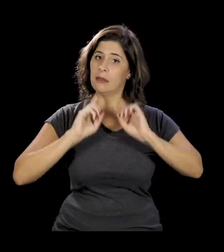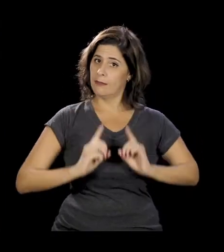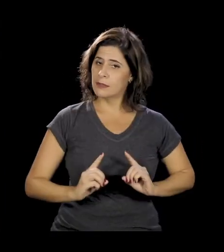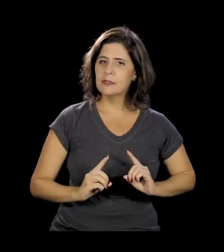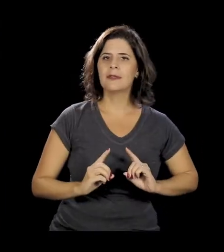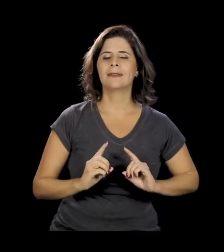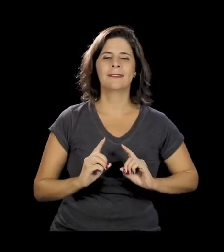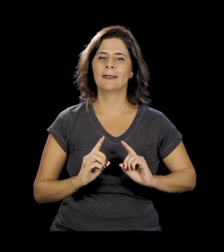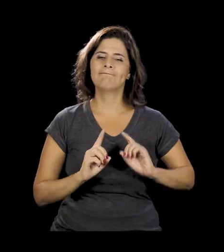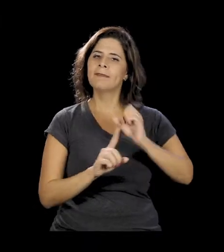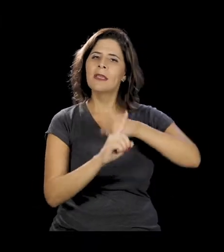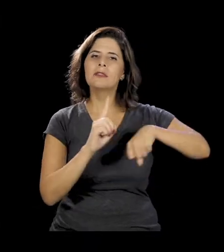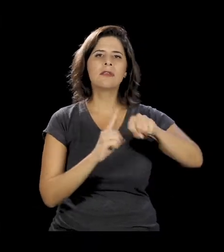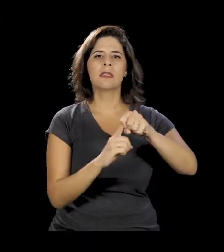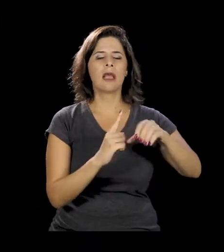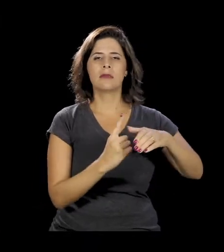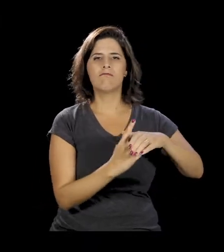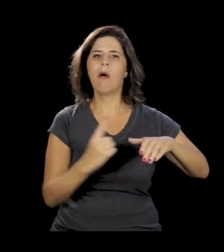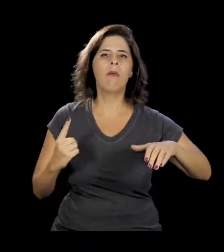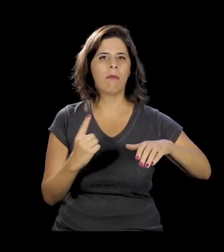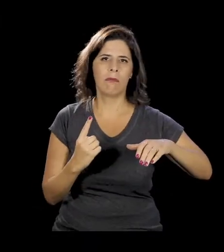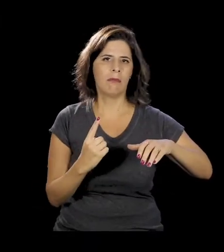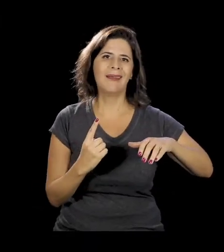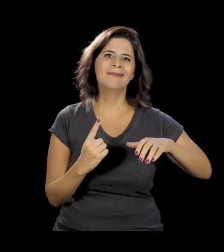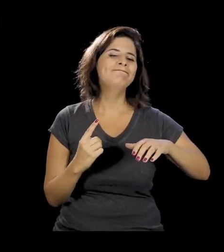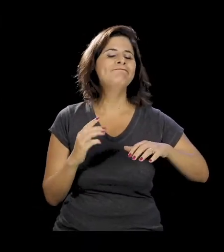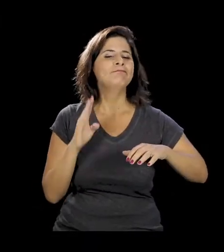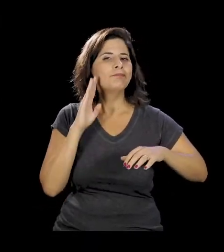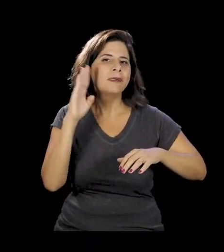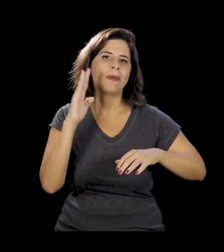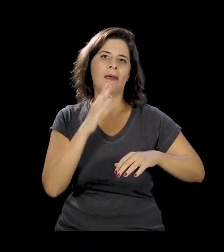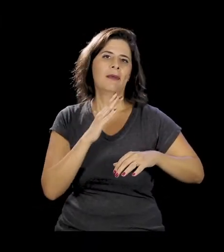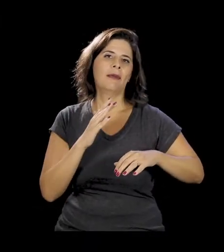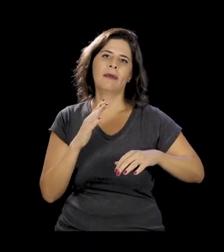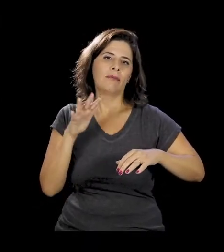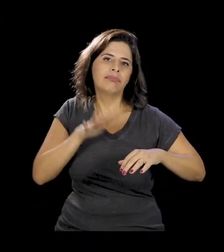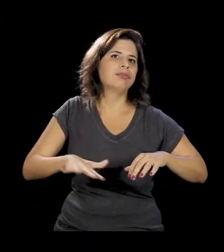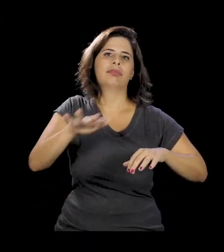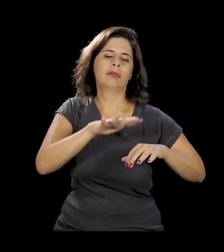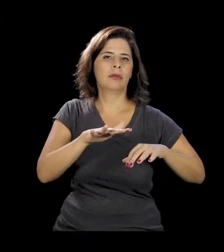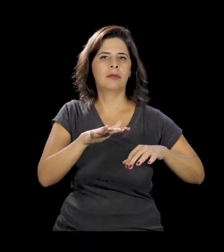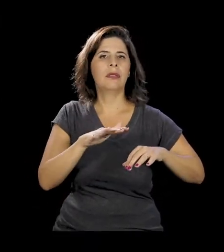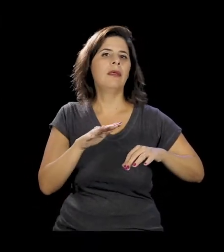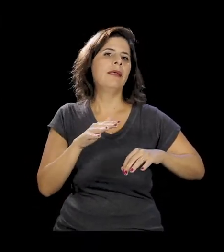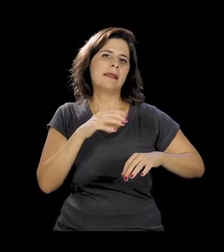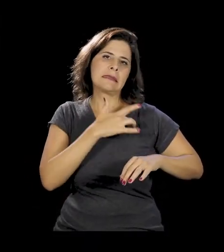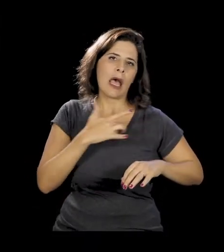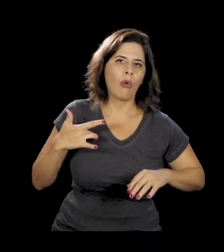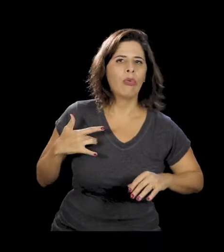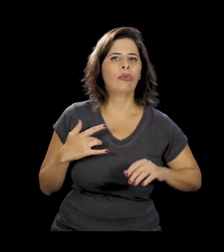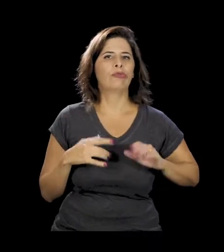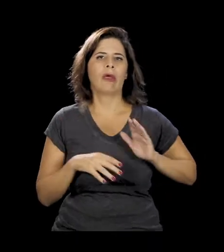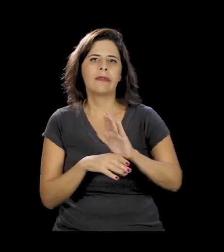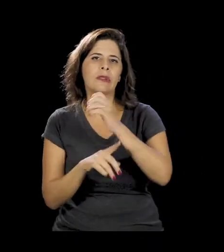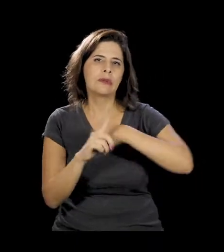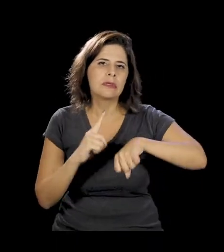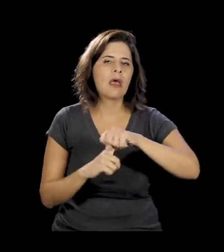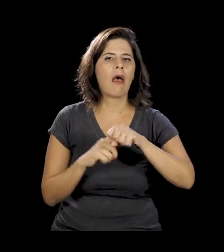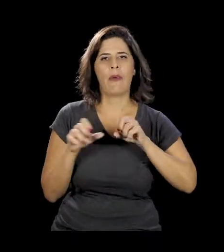durante muito tempo, foi apartada da sociedade como um todo. Desde a área da saúde, a assistência social, a educação.